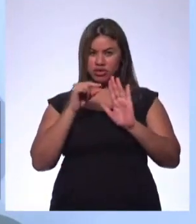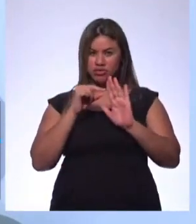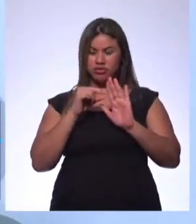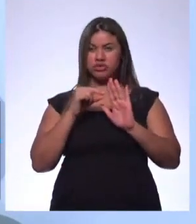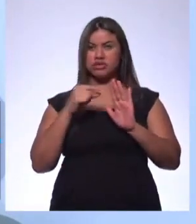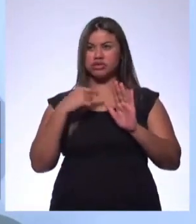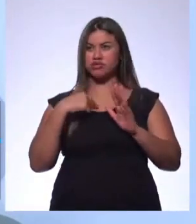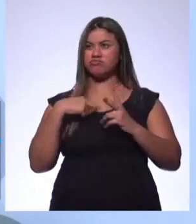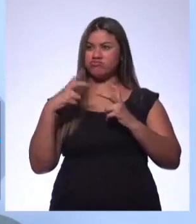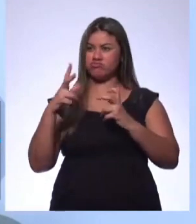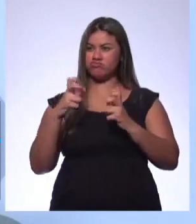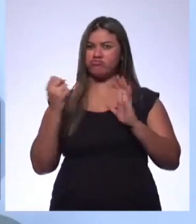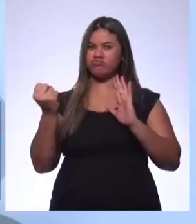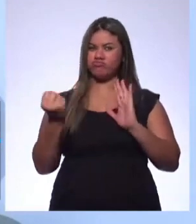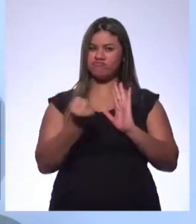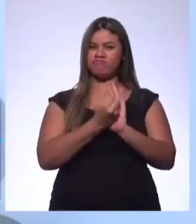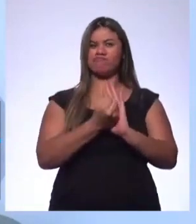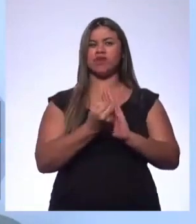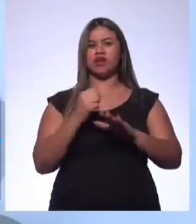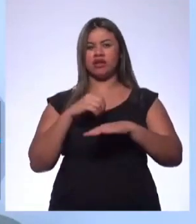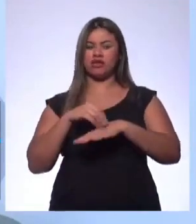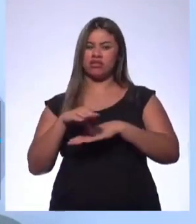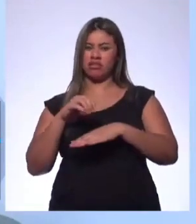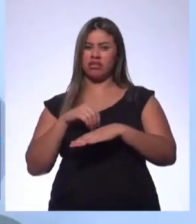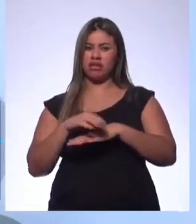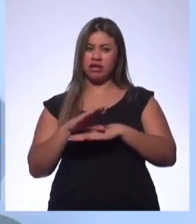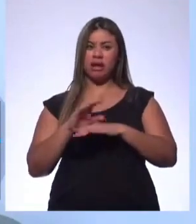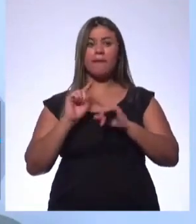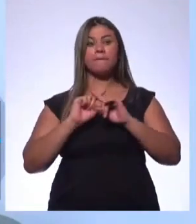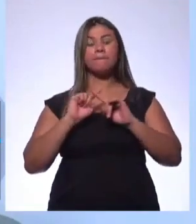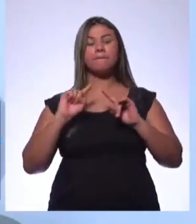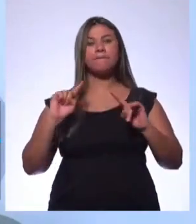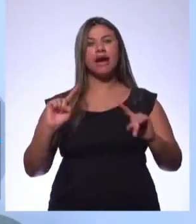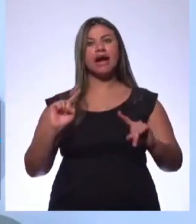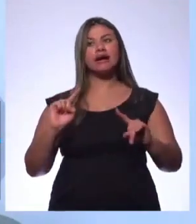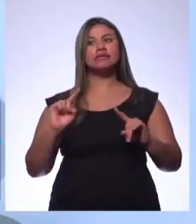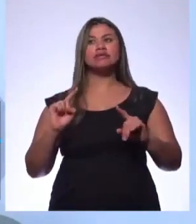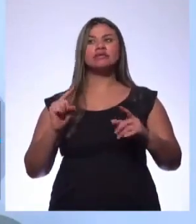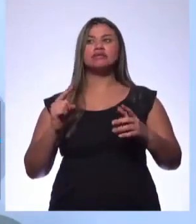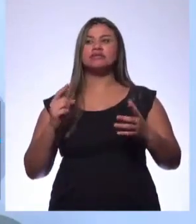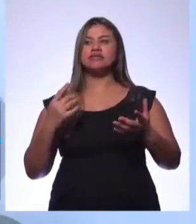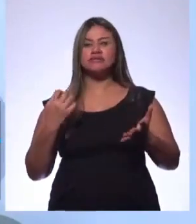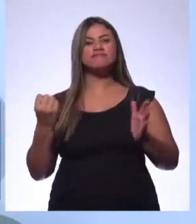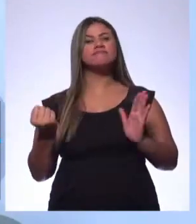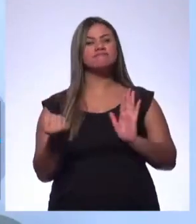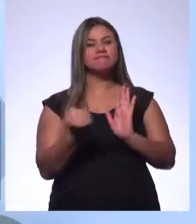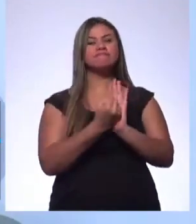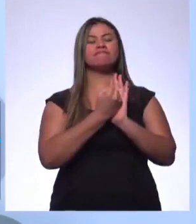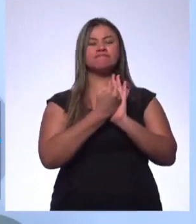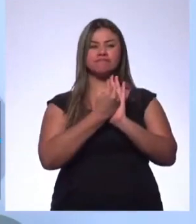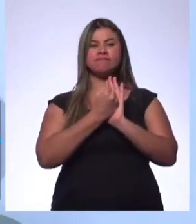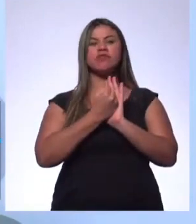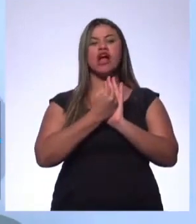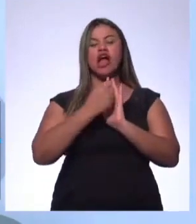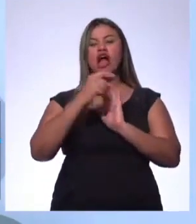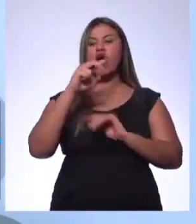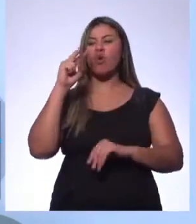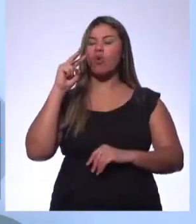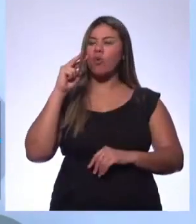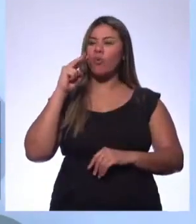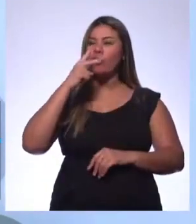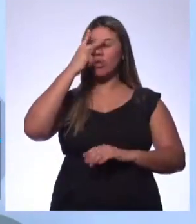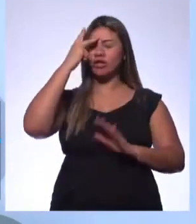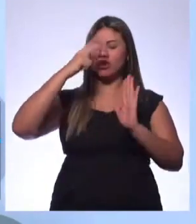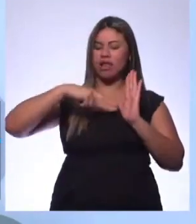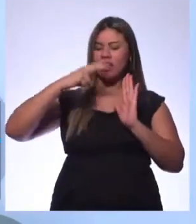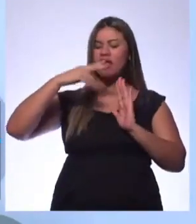trechos que ficam marcados, spoilers que vocês falaram, mas de uma forma assim, a marcar o leitor, entender, ele vivenciar